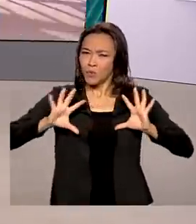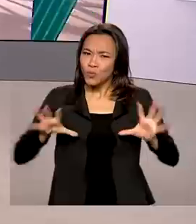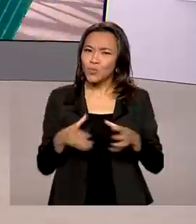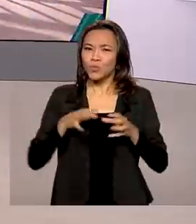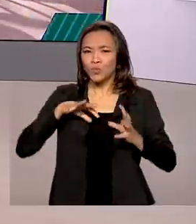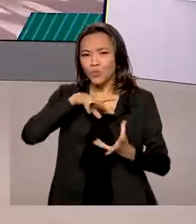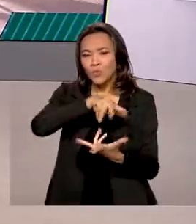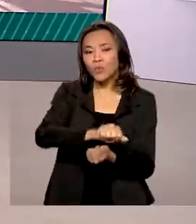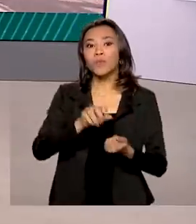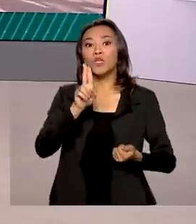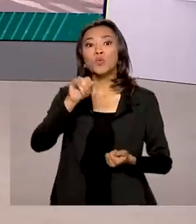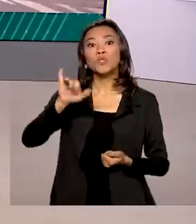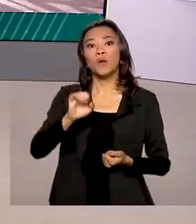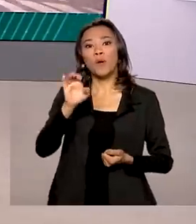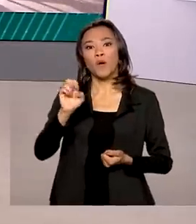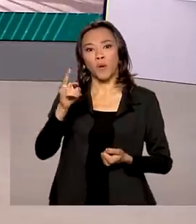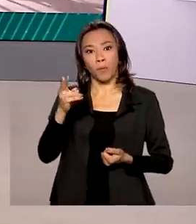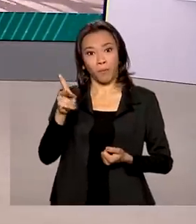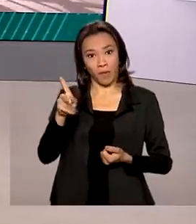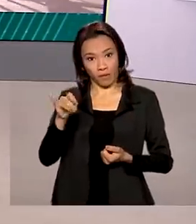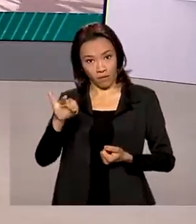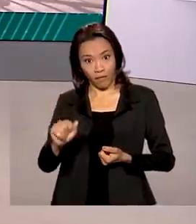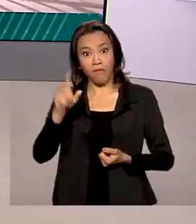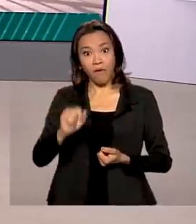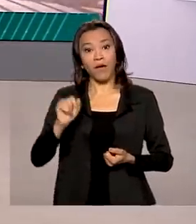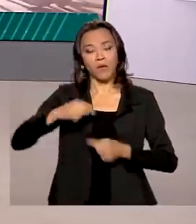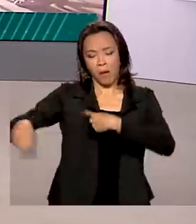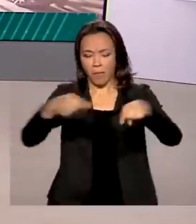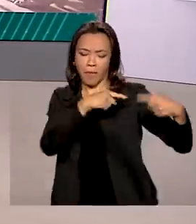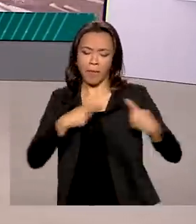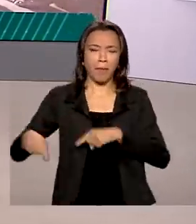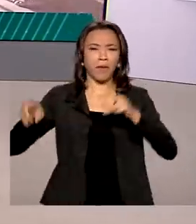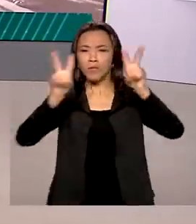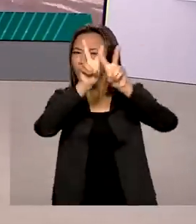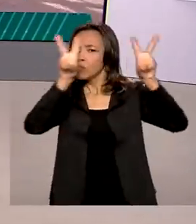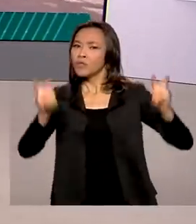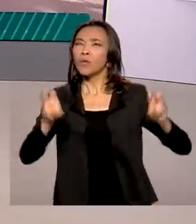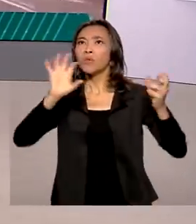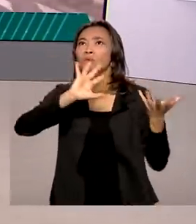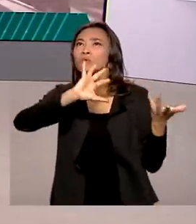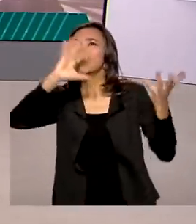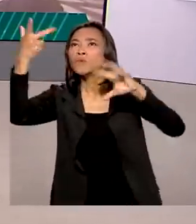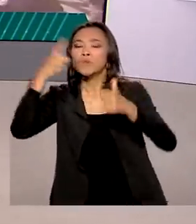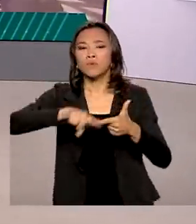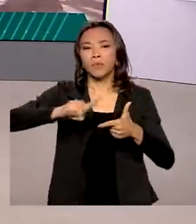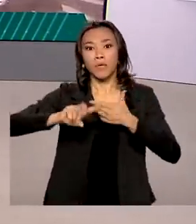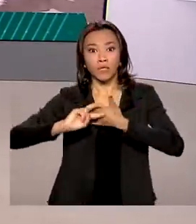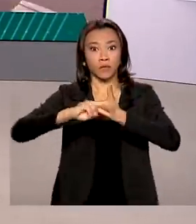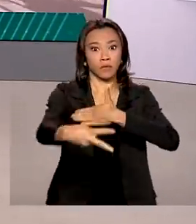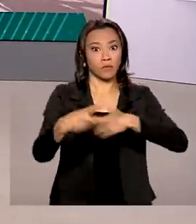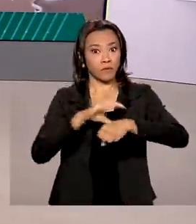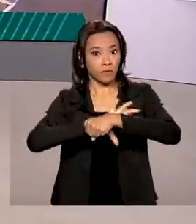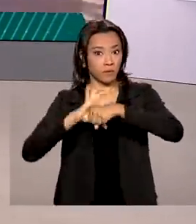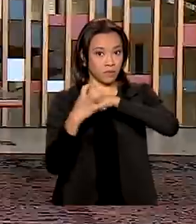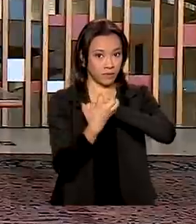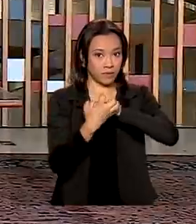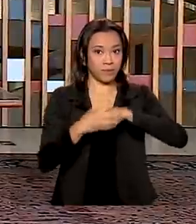os desafios econômicos globais e propor soluções para questões climáticas e os impactos da pandemia.